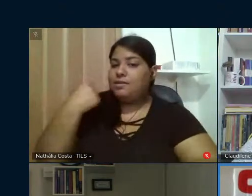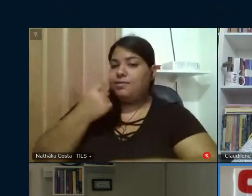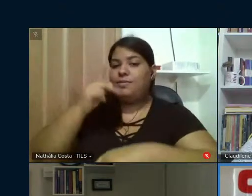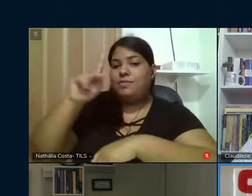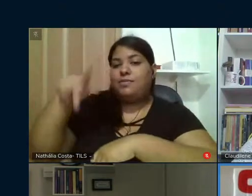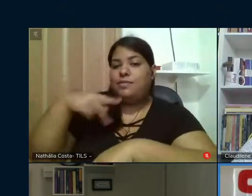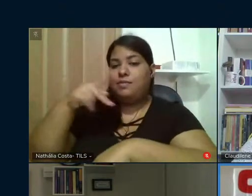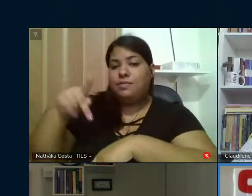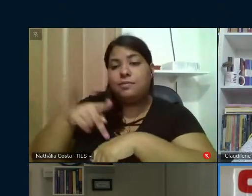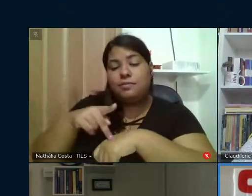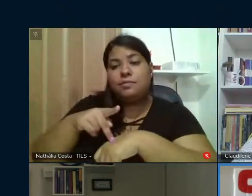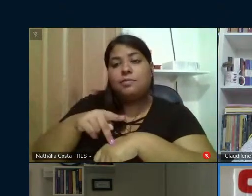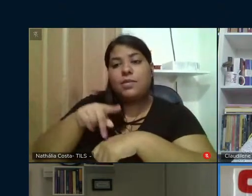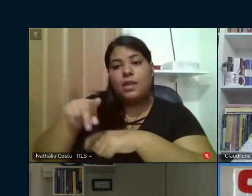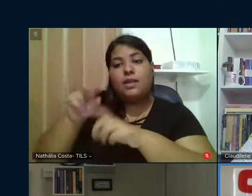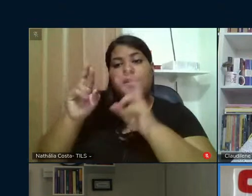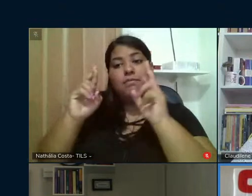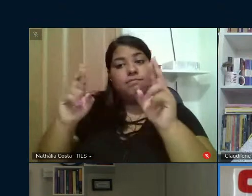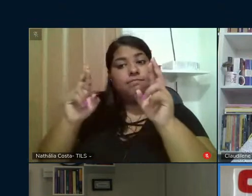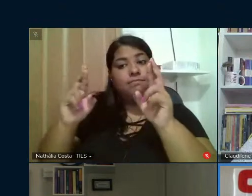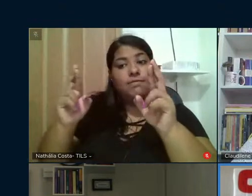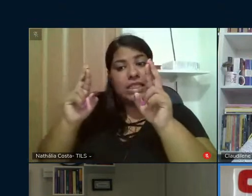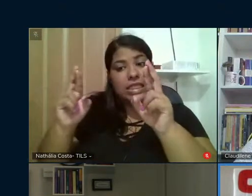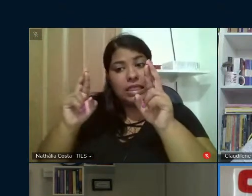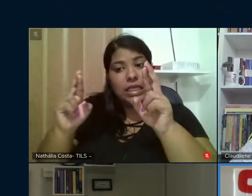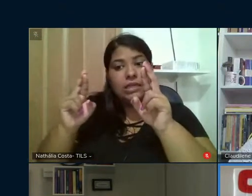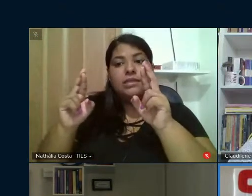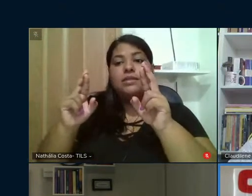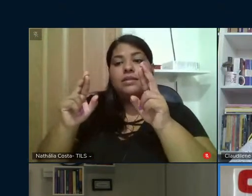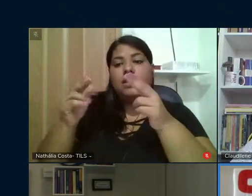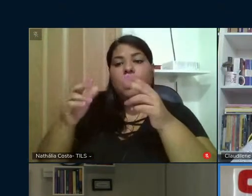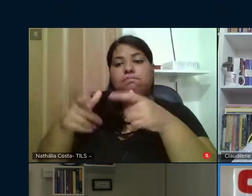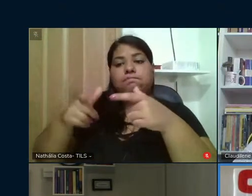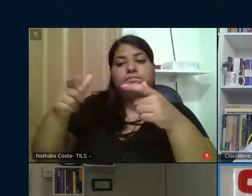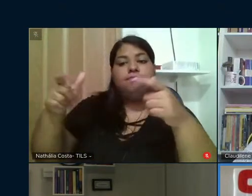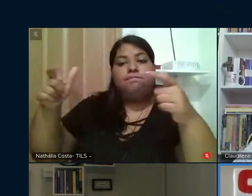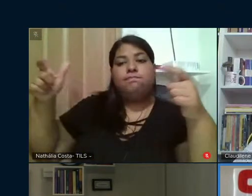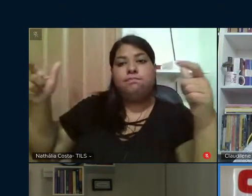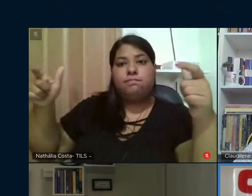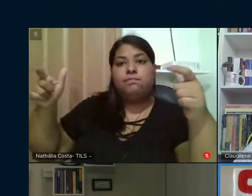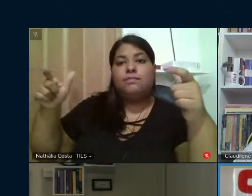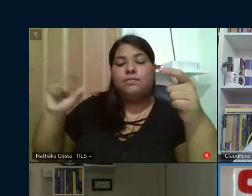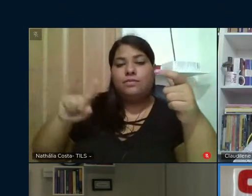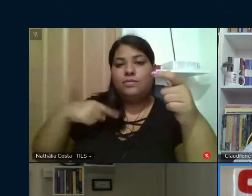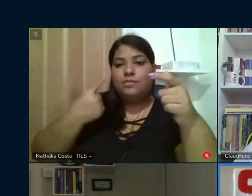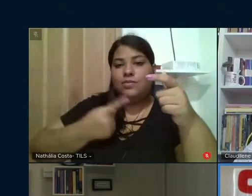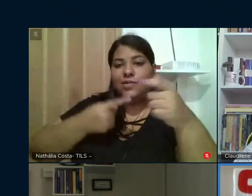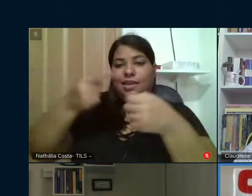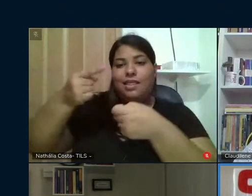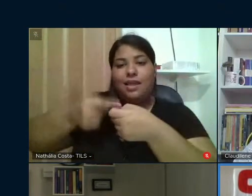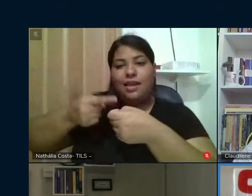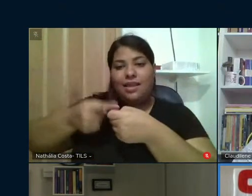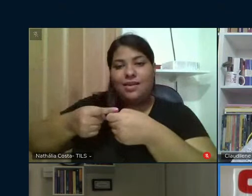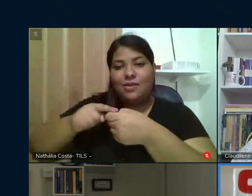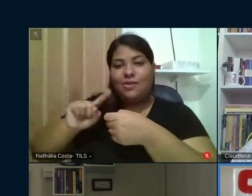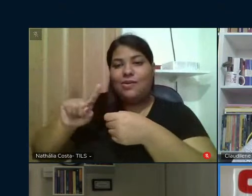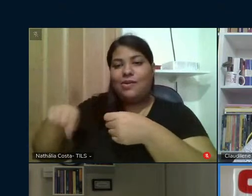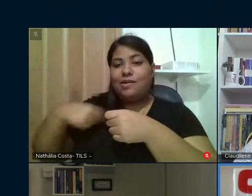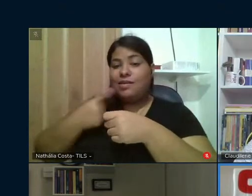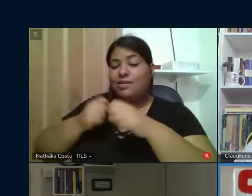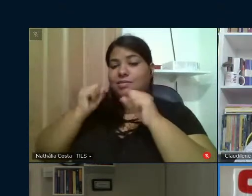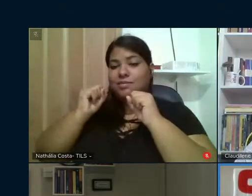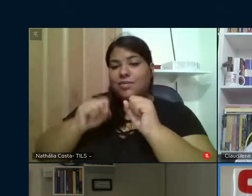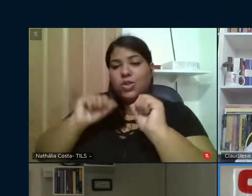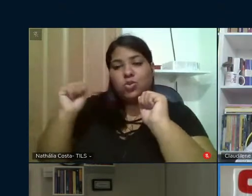para que essa perspectiva esperançosa cresça cada vez mais no nosso interior e possamos, juntos